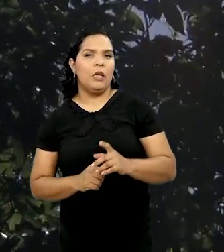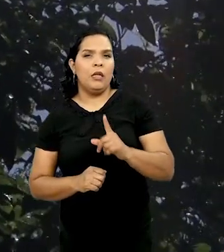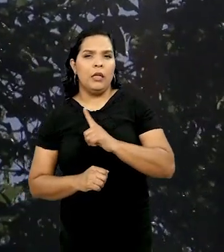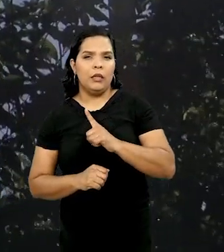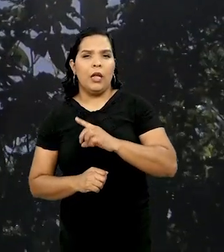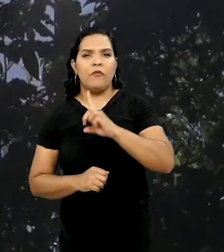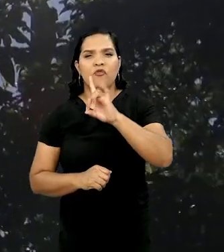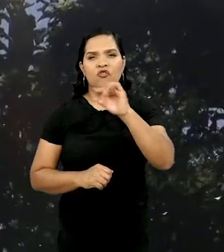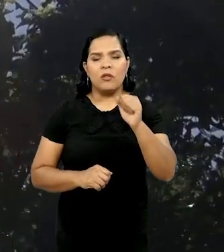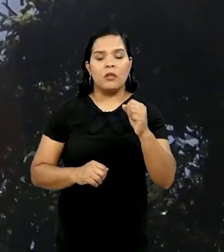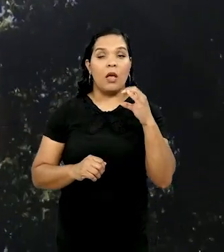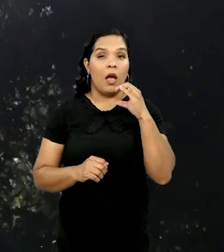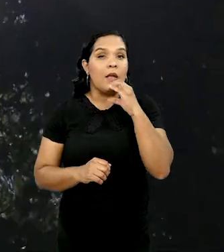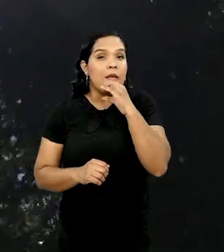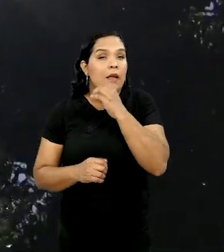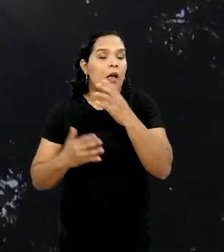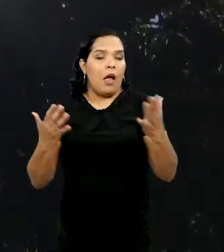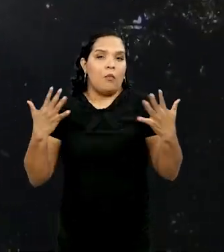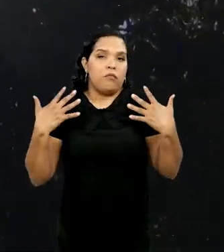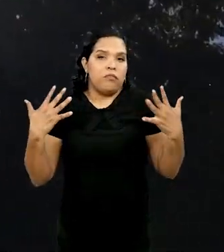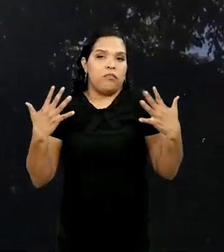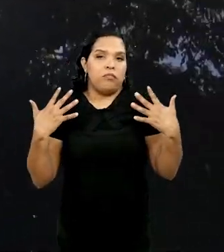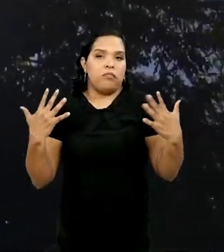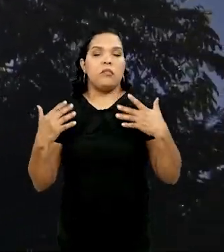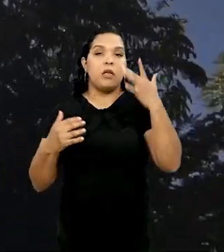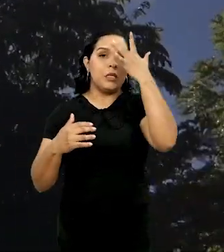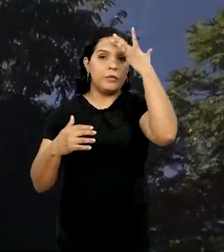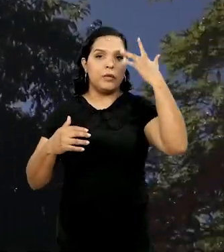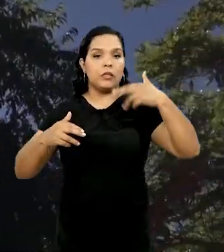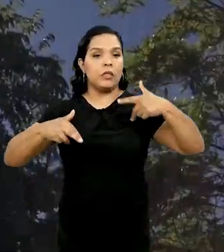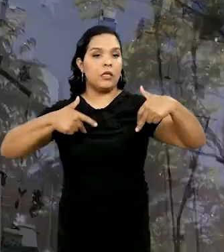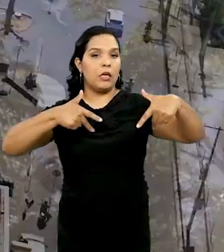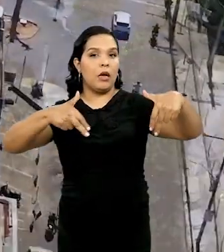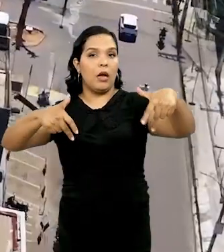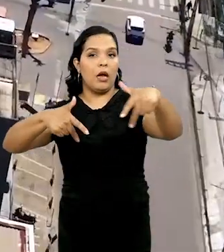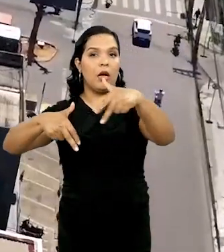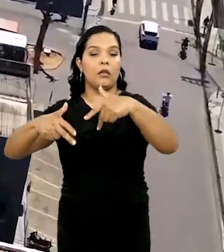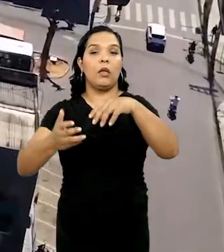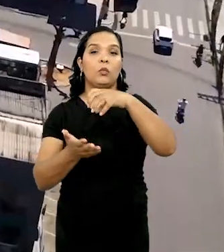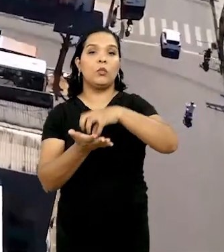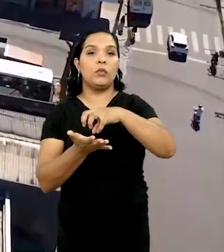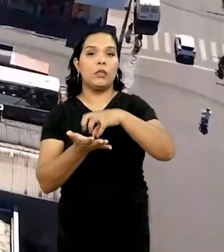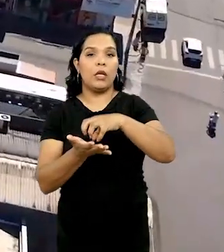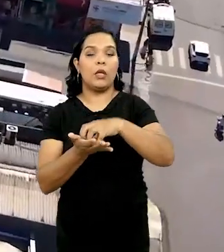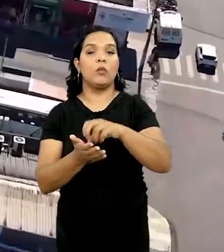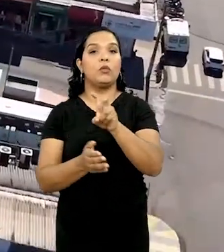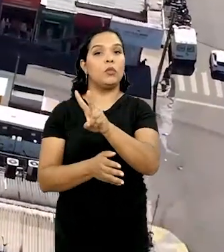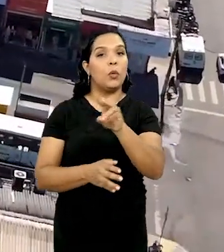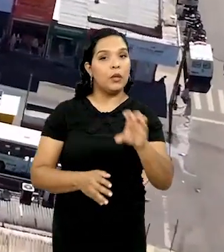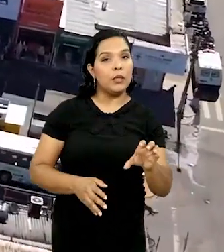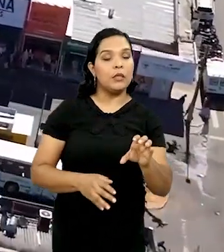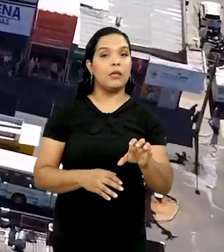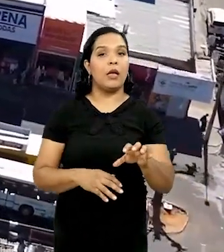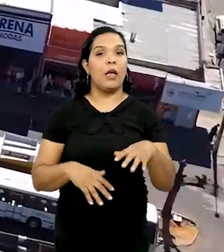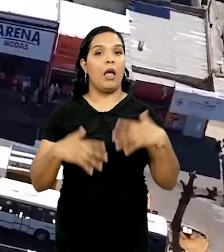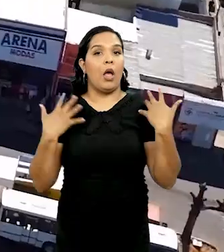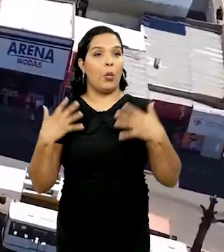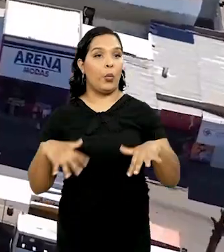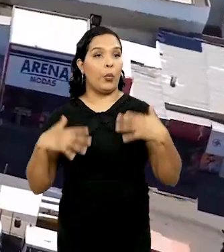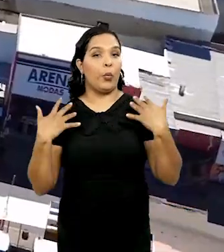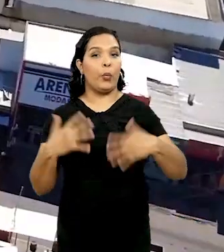quentes, né? E para as pessoas que andam ali no Centro Comercial de Conquista, a gente vê que é bem